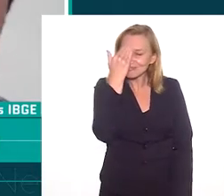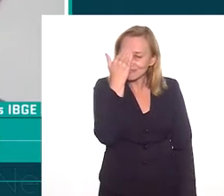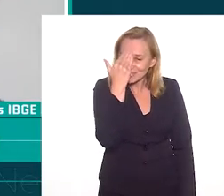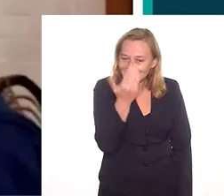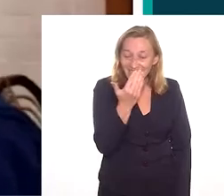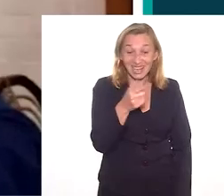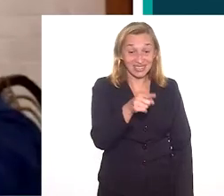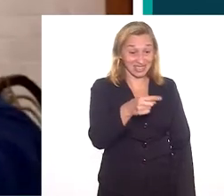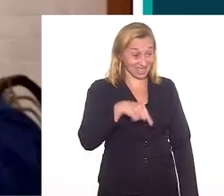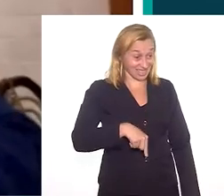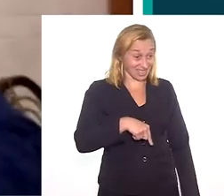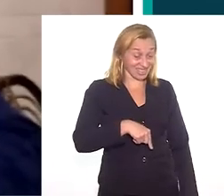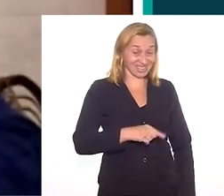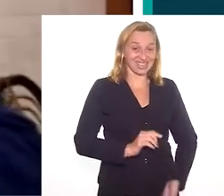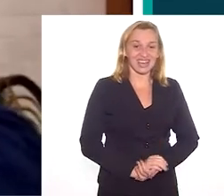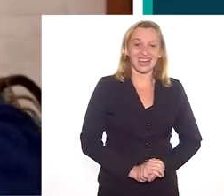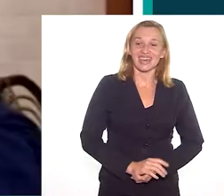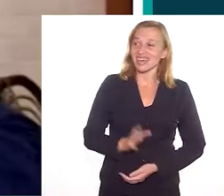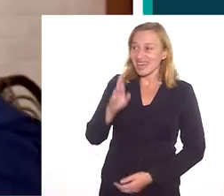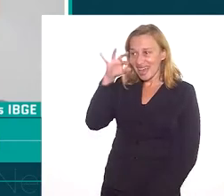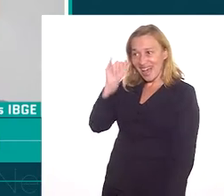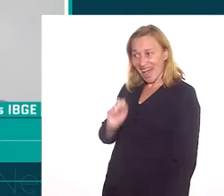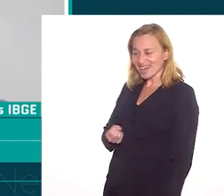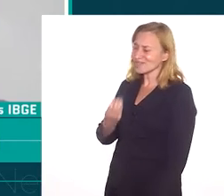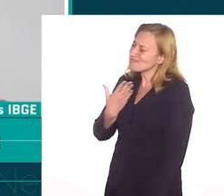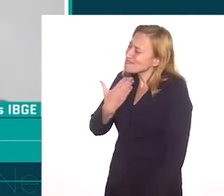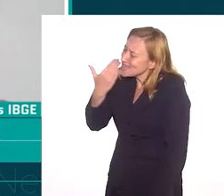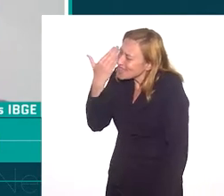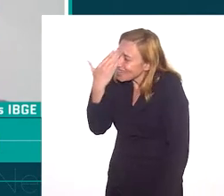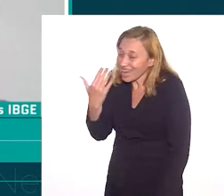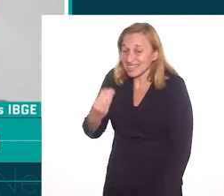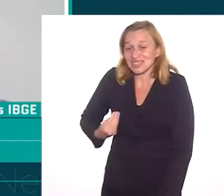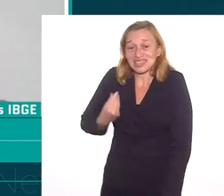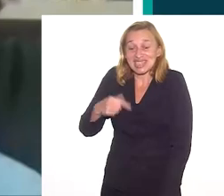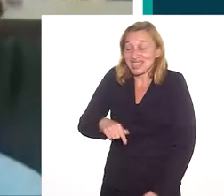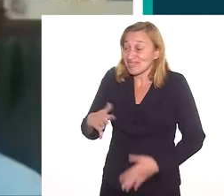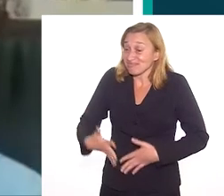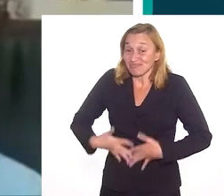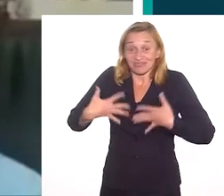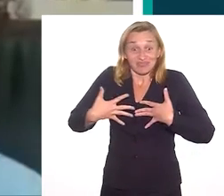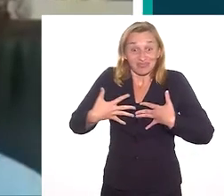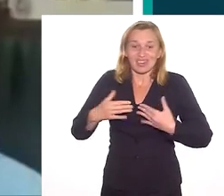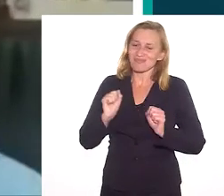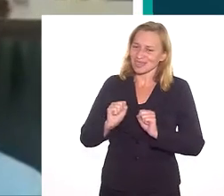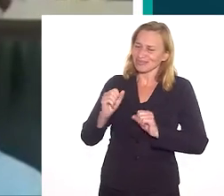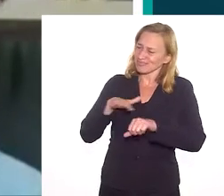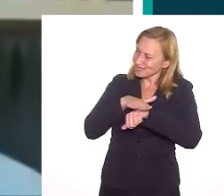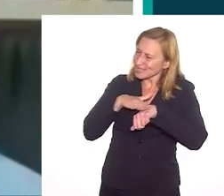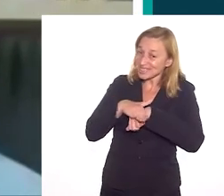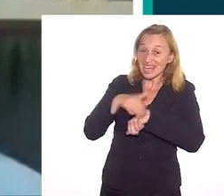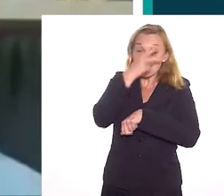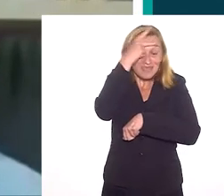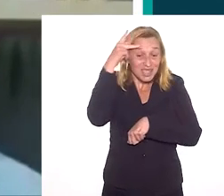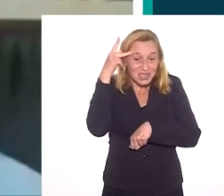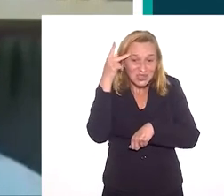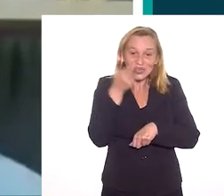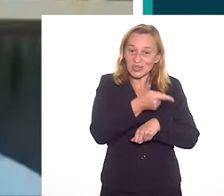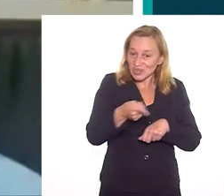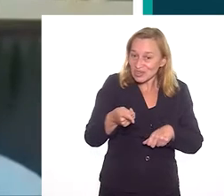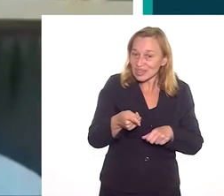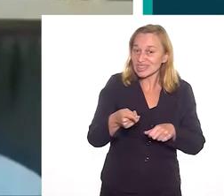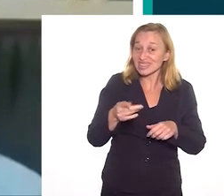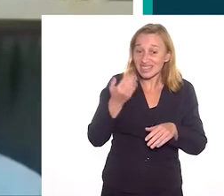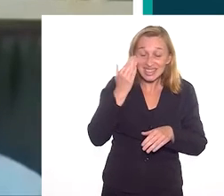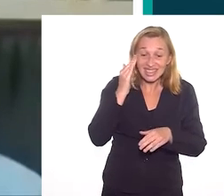Yamara, prazer enorme receber você aqui. Ricardo, muitíssimo obrigado. É um prazer estar aqui, podendo conversar com